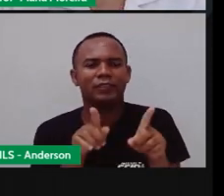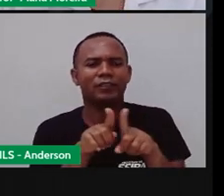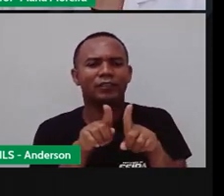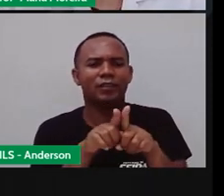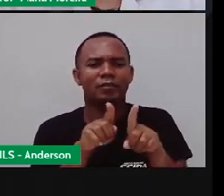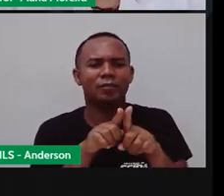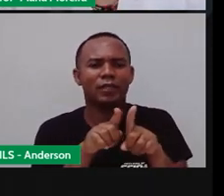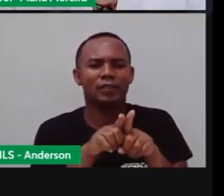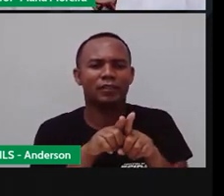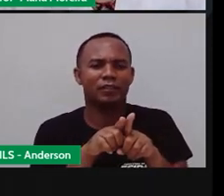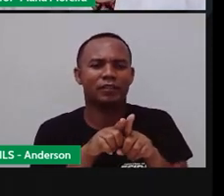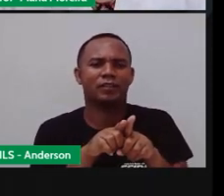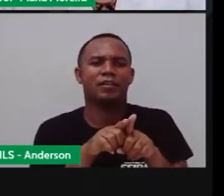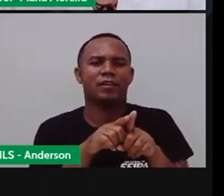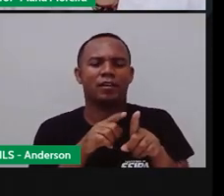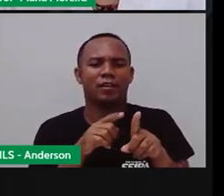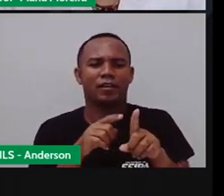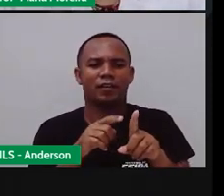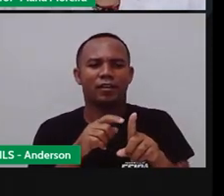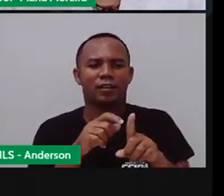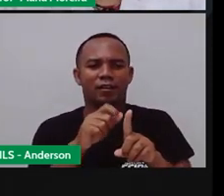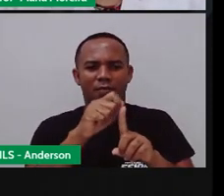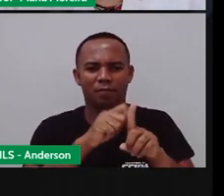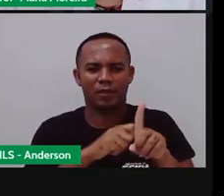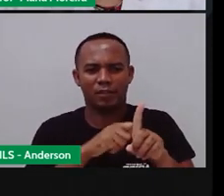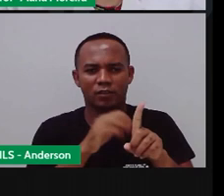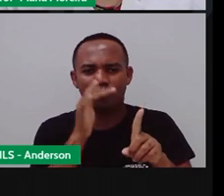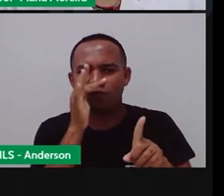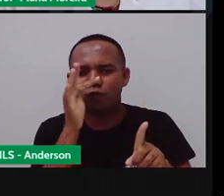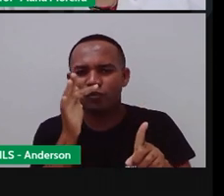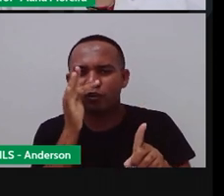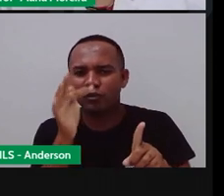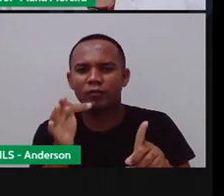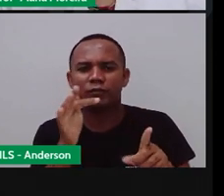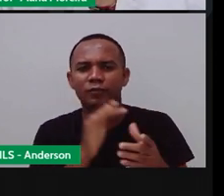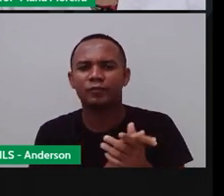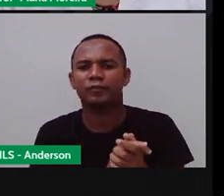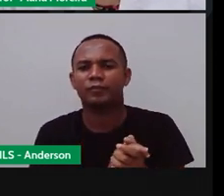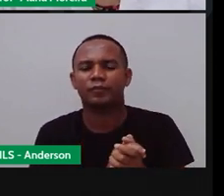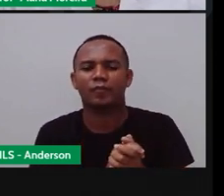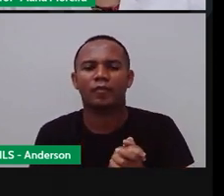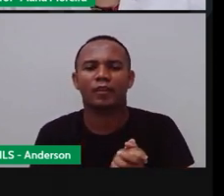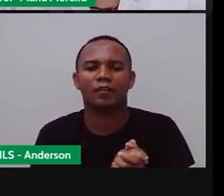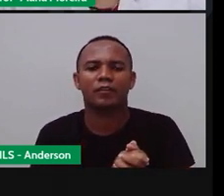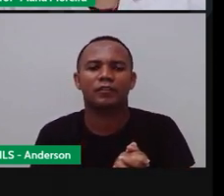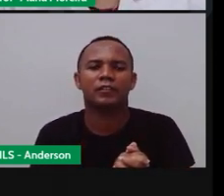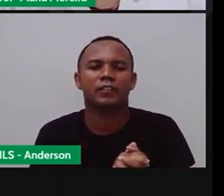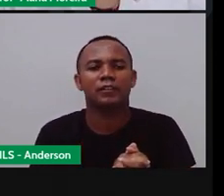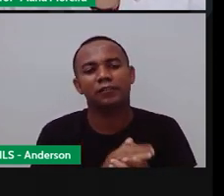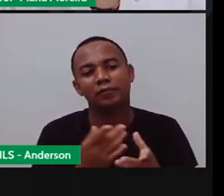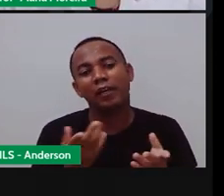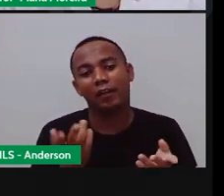primavera Eu gosto muito do inverno tá Anderson? E da primavera também E você?